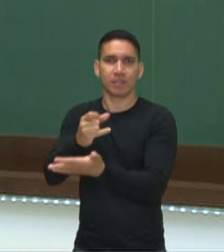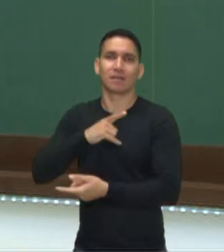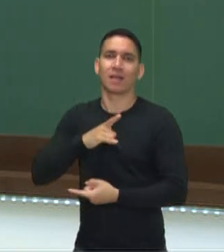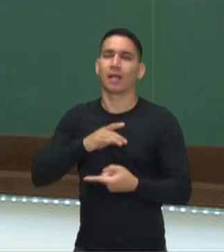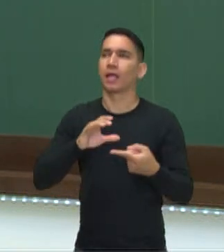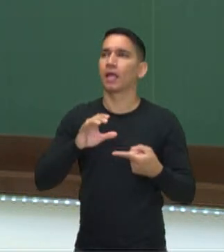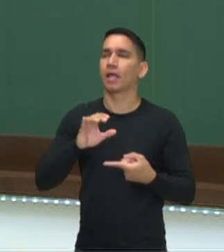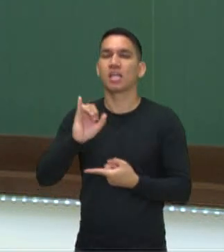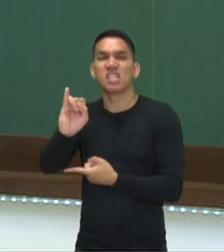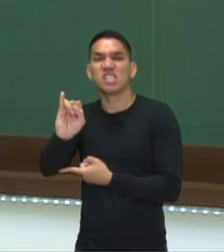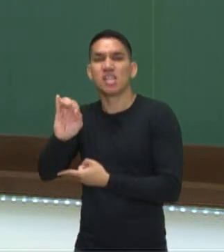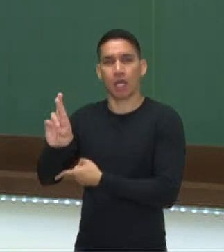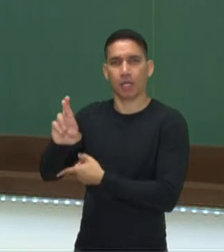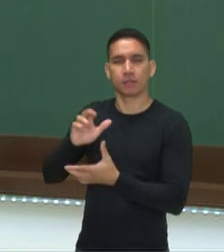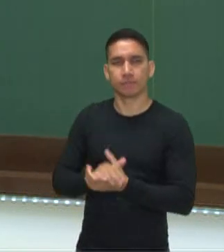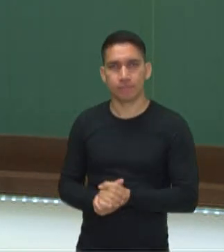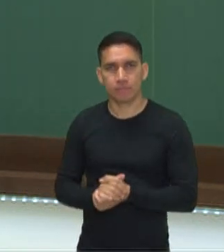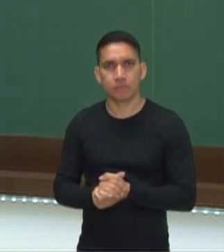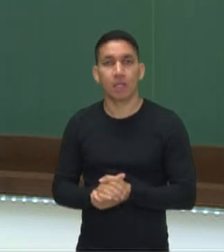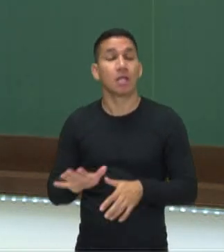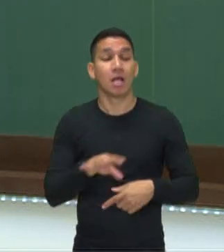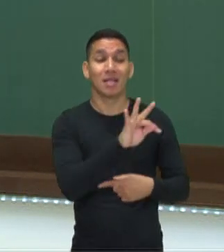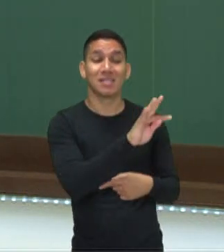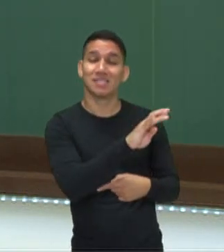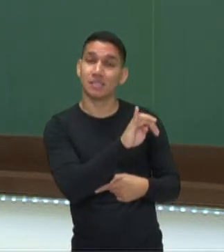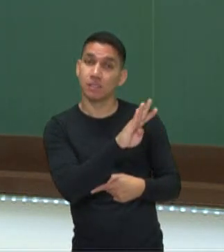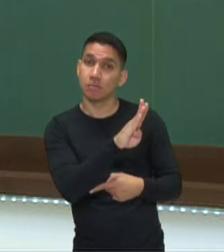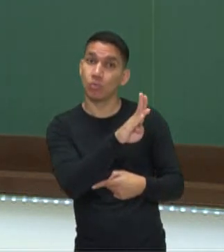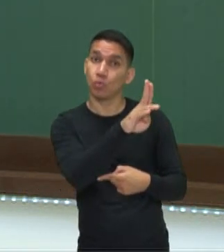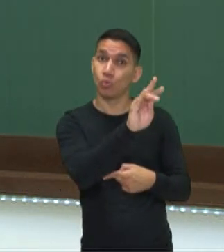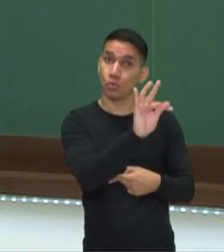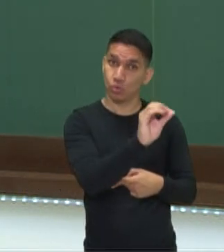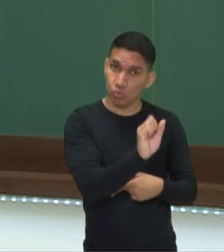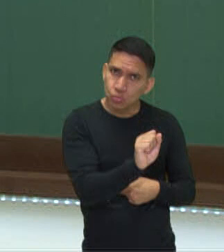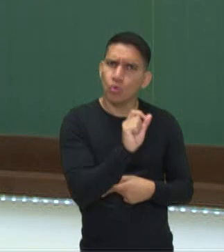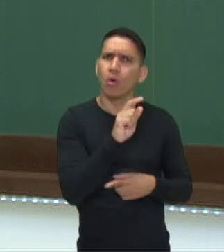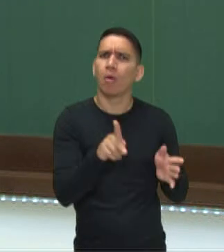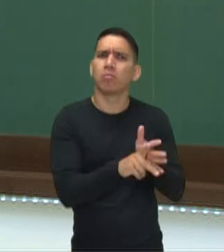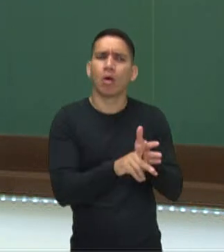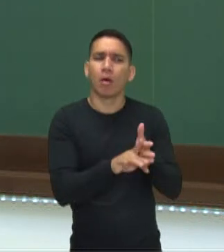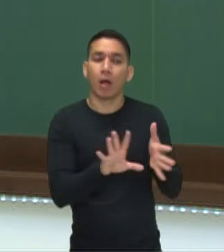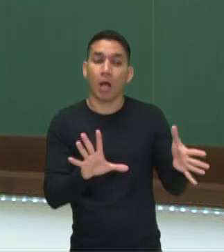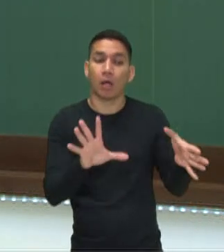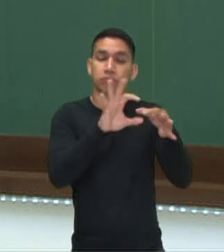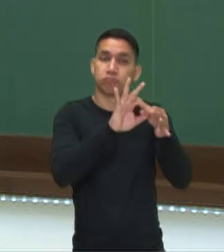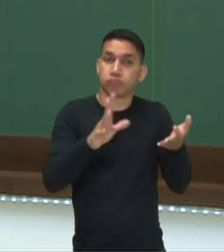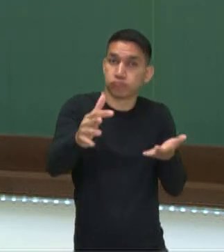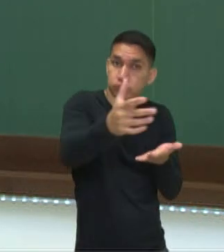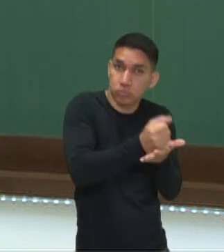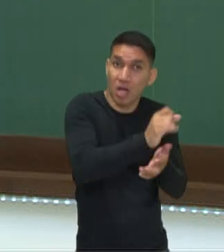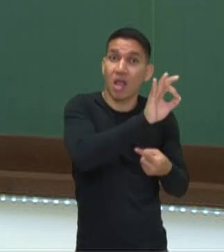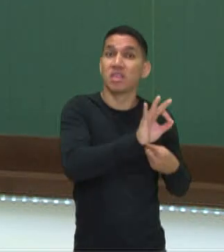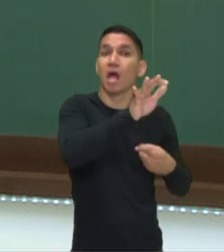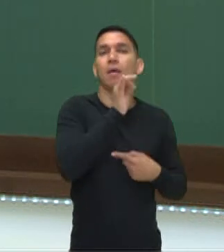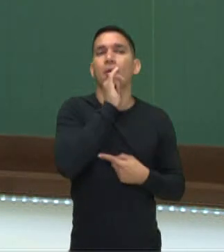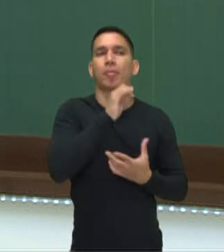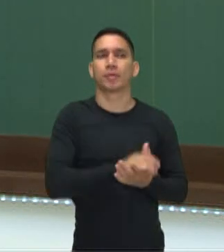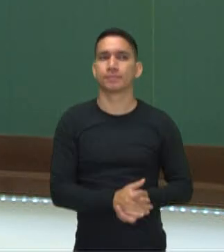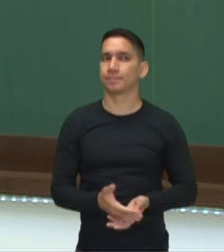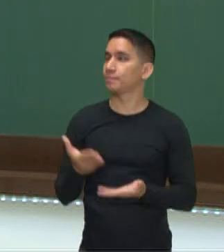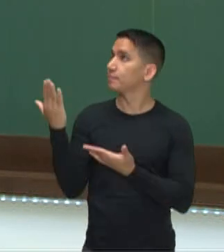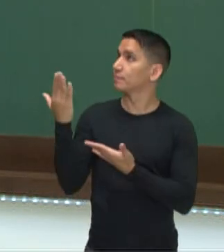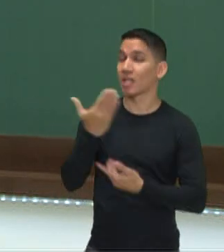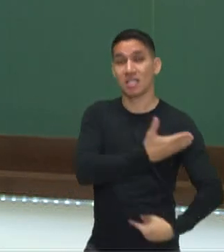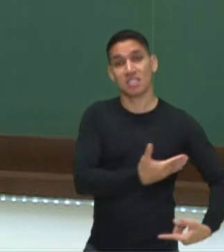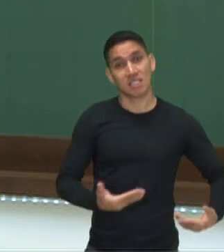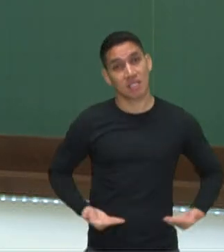imposto de renda. E em tributos, que que é? É quando a gente também está envolvendo as taxas. Por exemplo, a taxa de